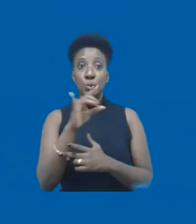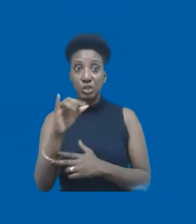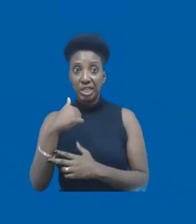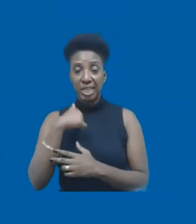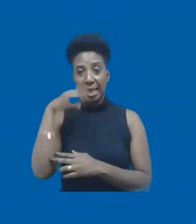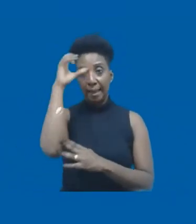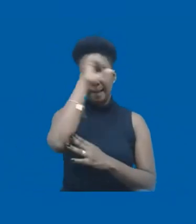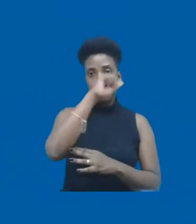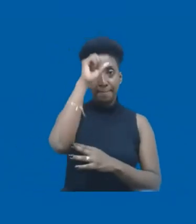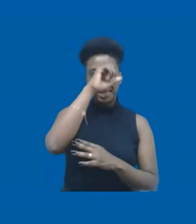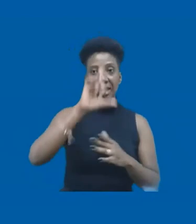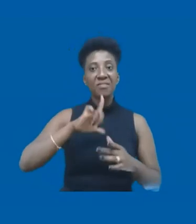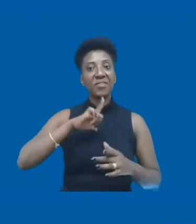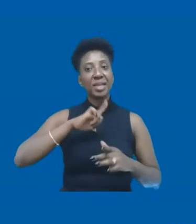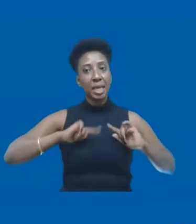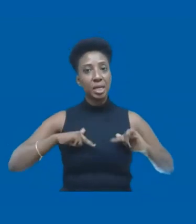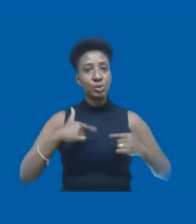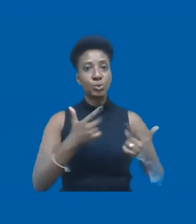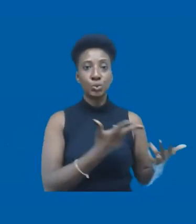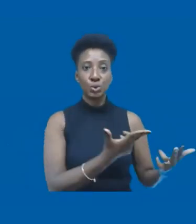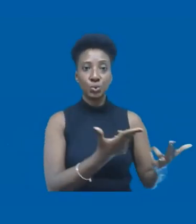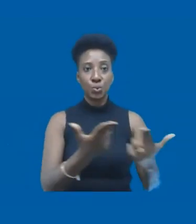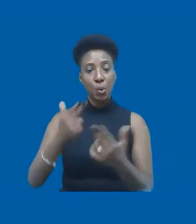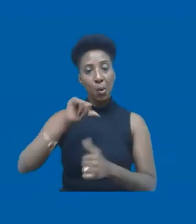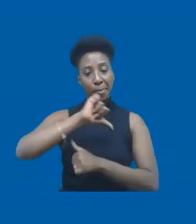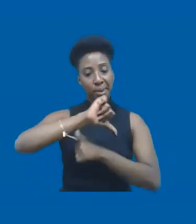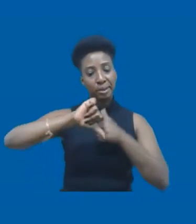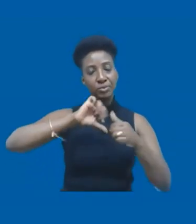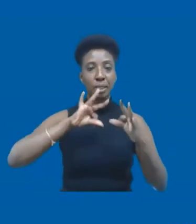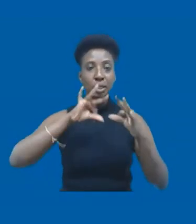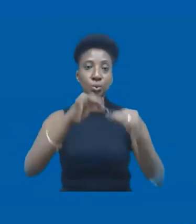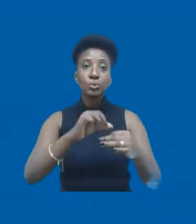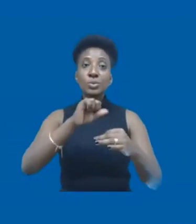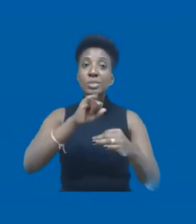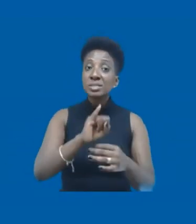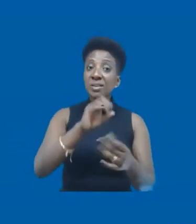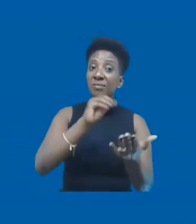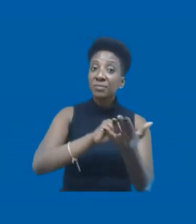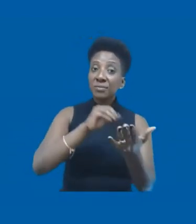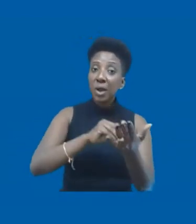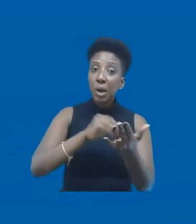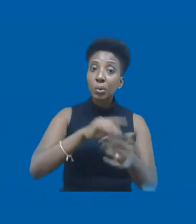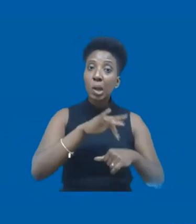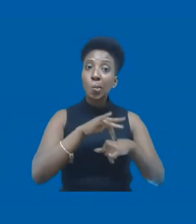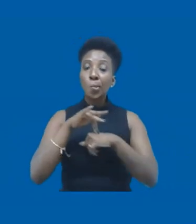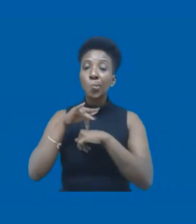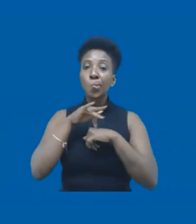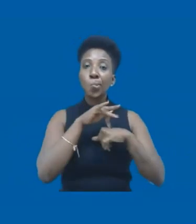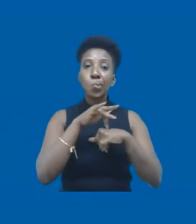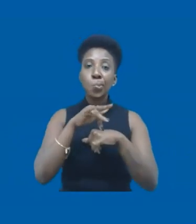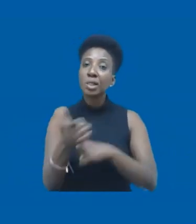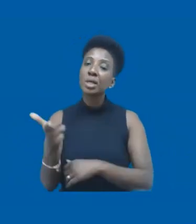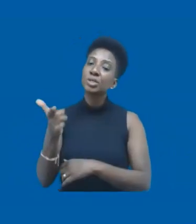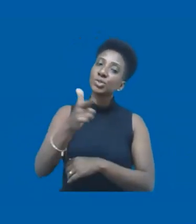isso, nós vamos ter dado o primeiro passo para mudar essa situação. Enquanto nós não aprendermos isso, nós vamos estar aqui ano que vem